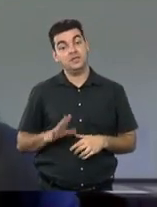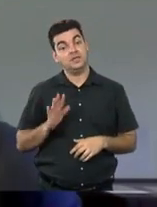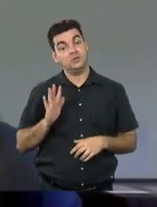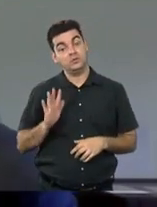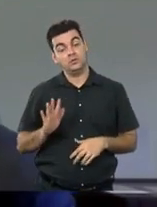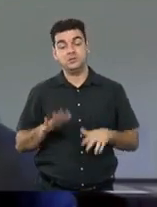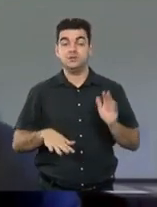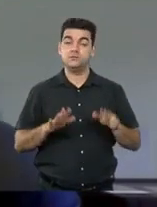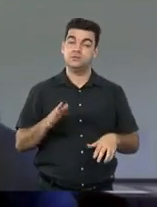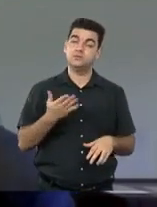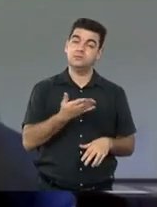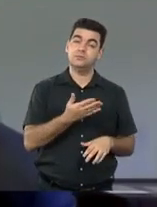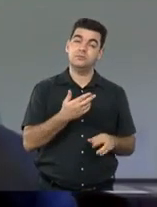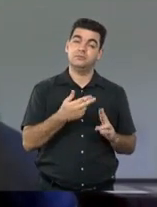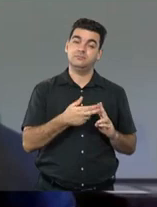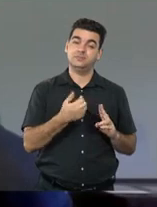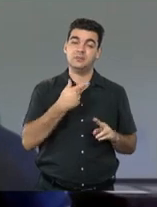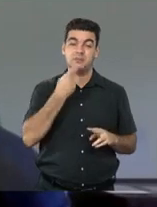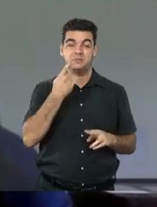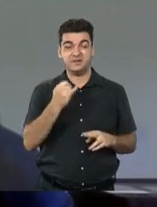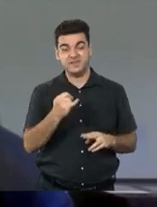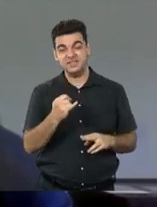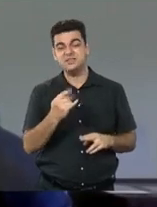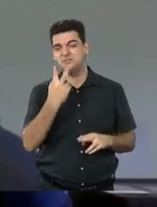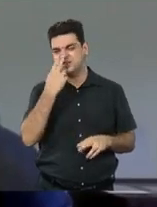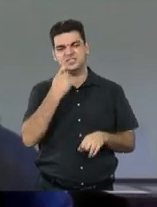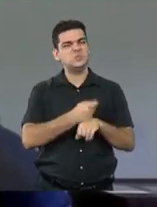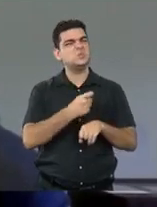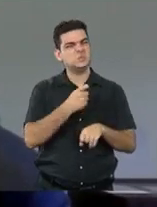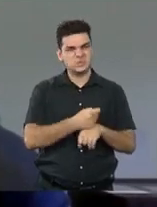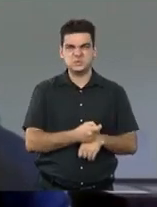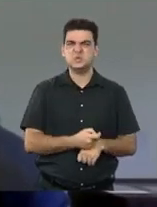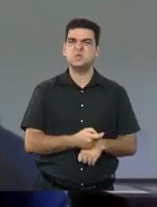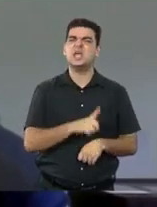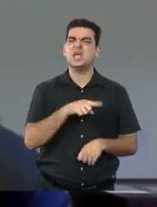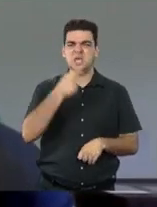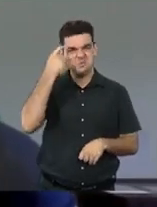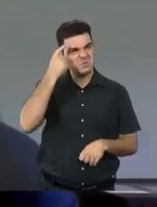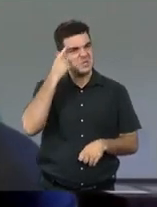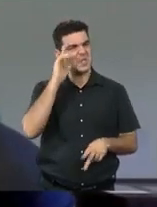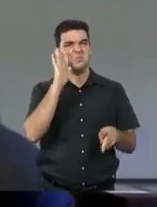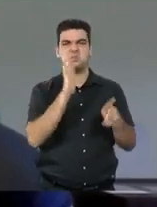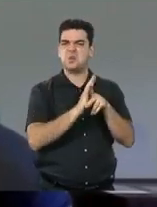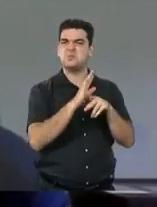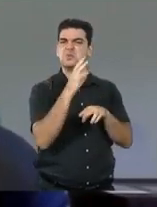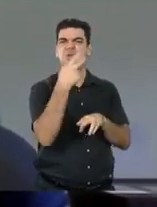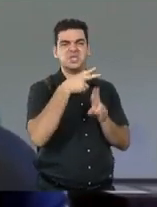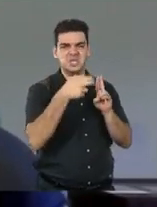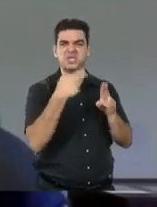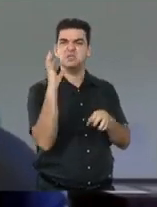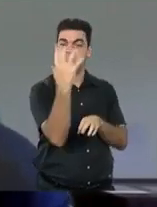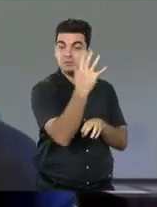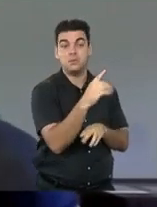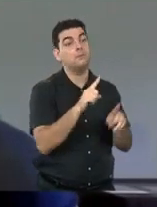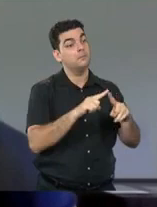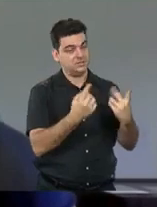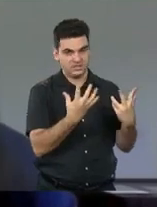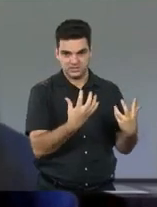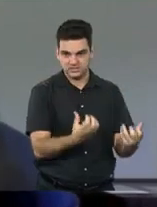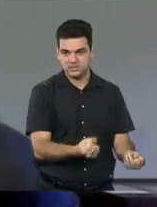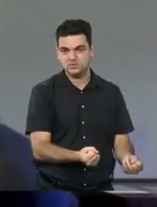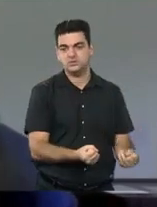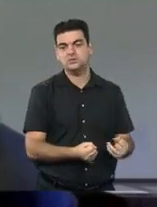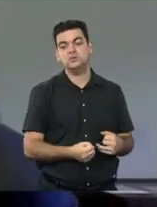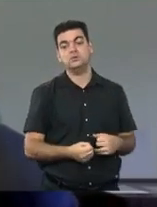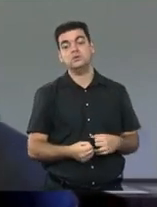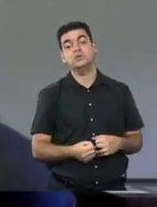pensamento dele fosse o pensamento dos colonizadores, de achar que não. Mas mesmo assim foi muito flexível. Eu vou